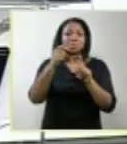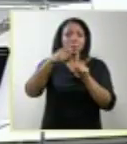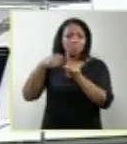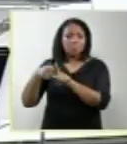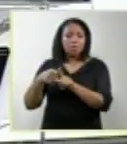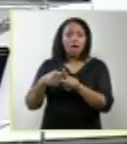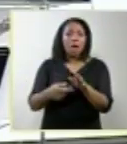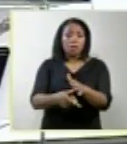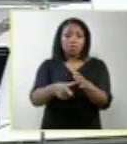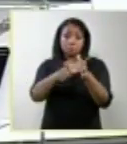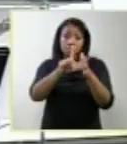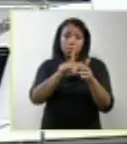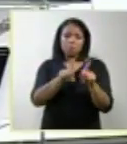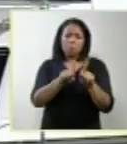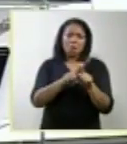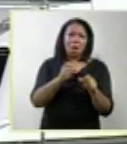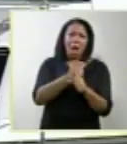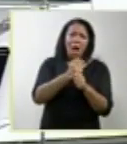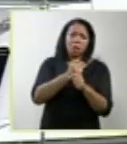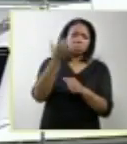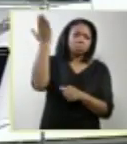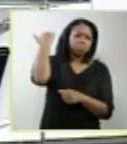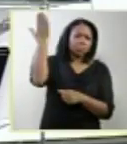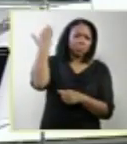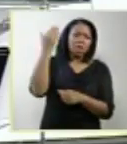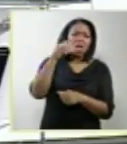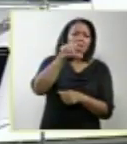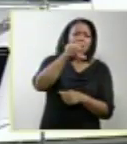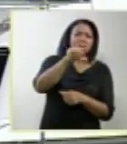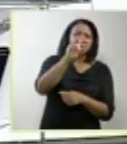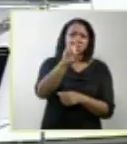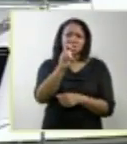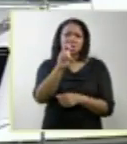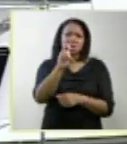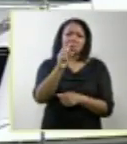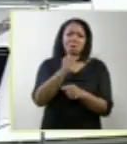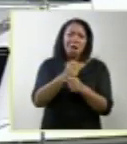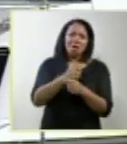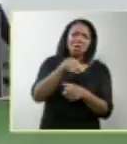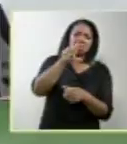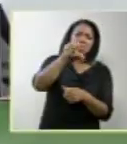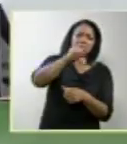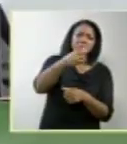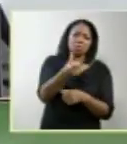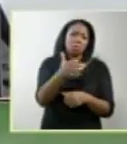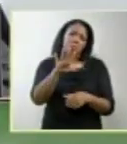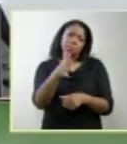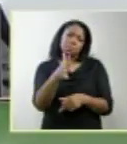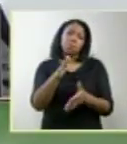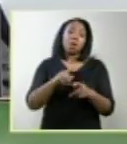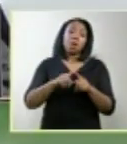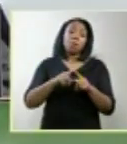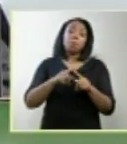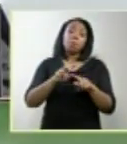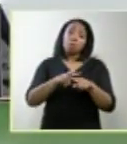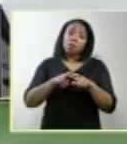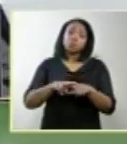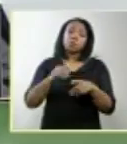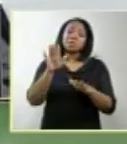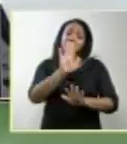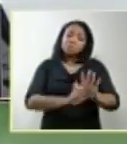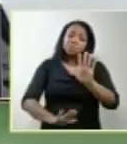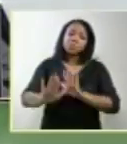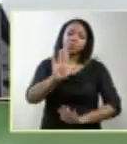posteriores, na década de 95, 96, houve 100% de diagnóstico de anencefos, exatamente por esse